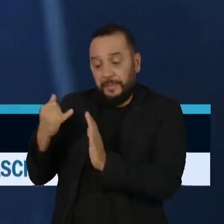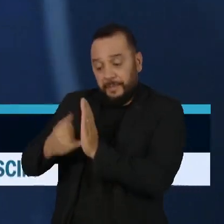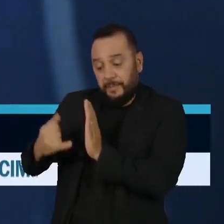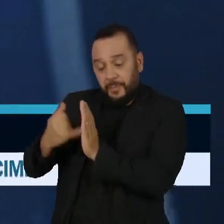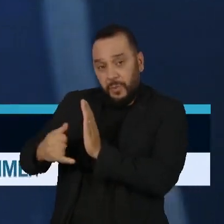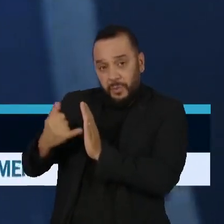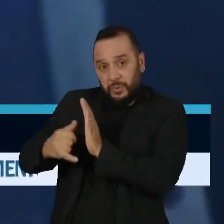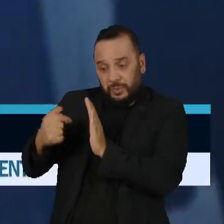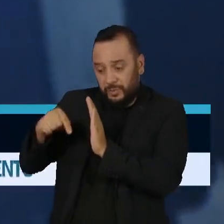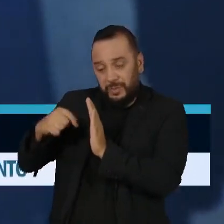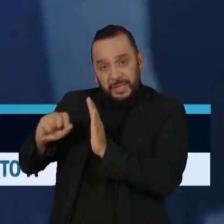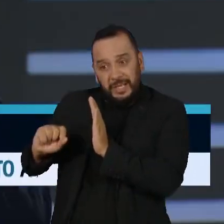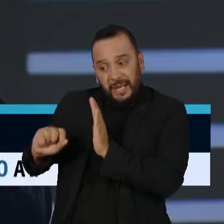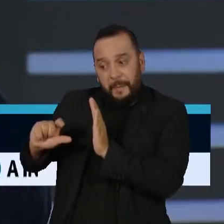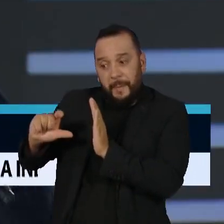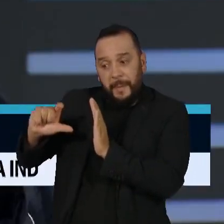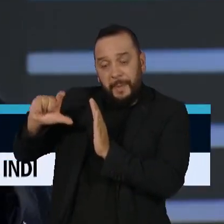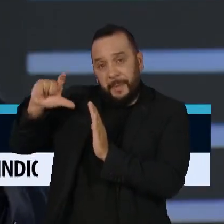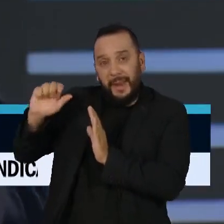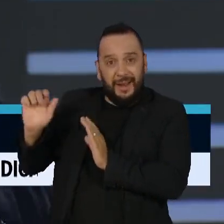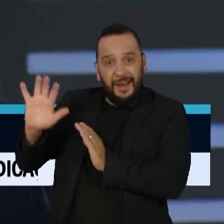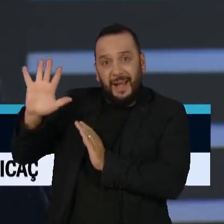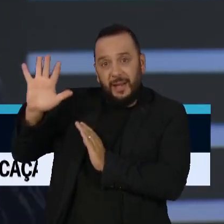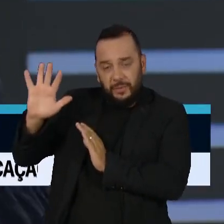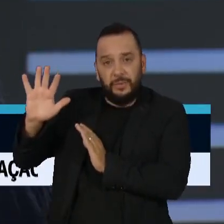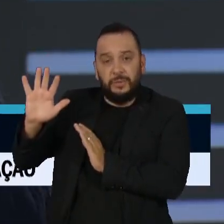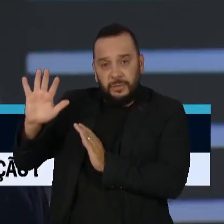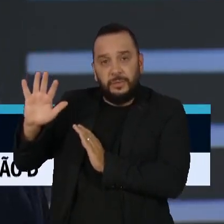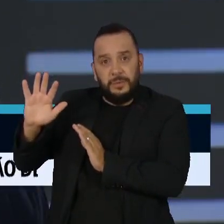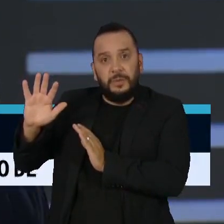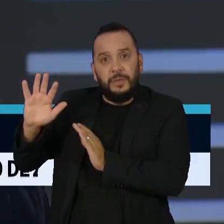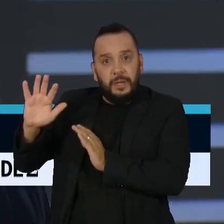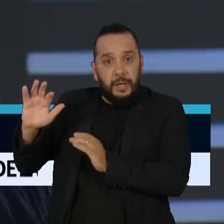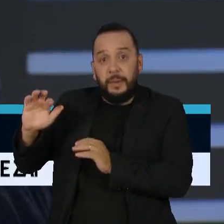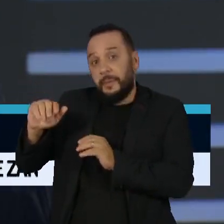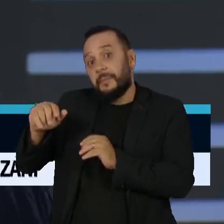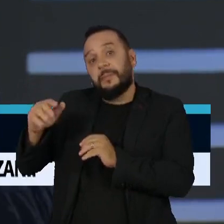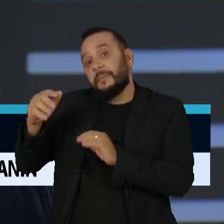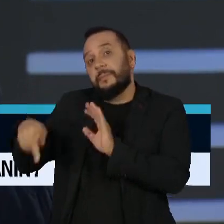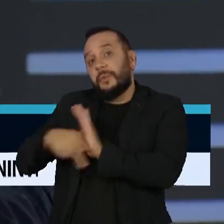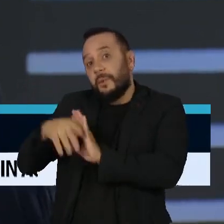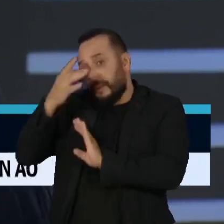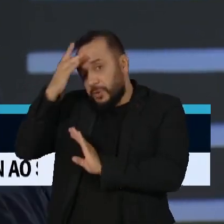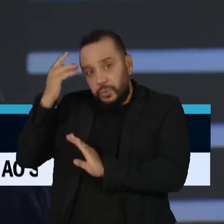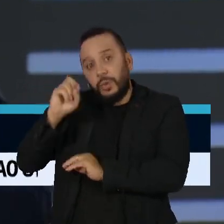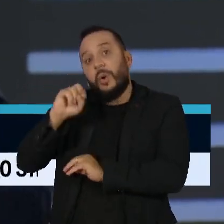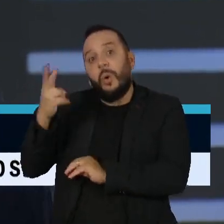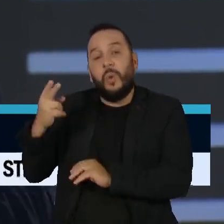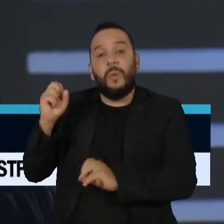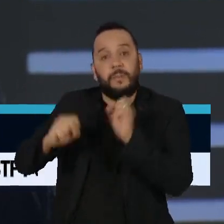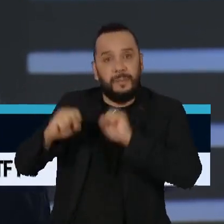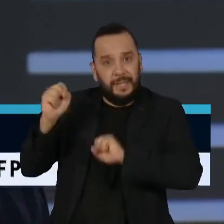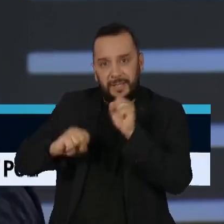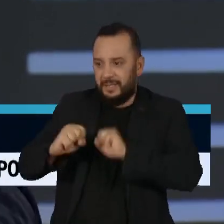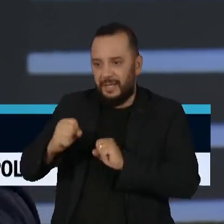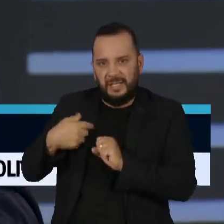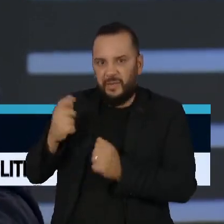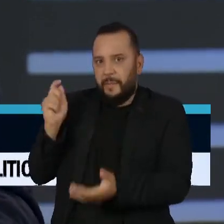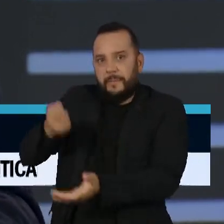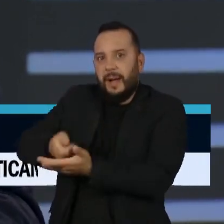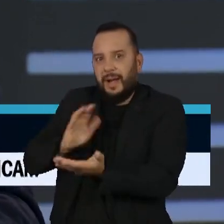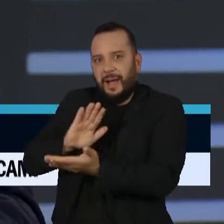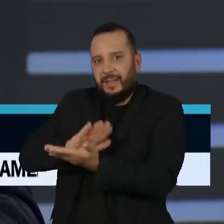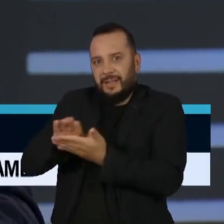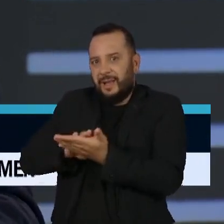pessoal para ou pessoas ou empresas, as pessoas vão sonegar. As pessoas não aguentam mais carga individual